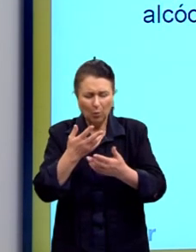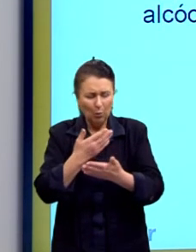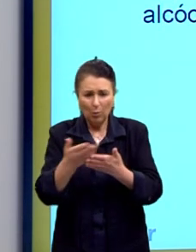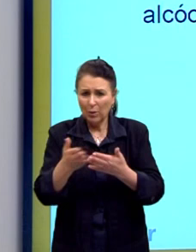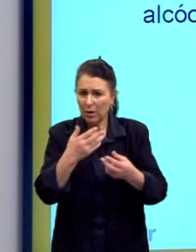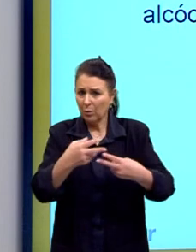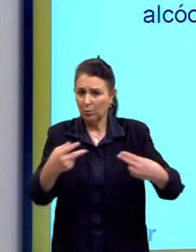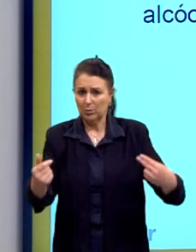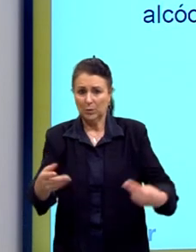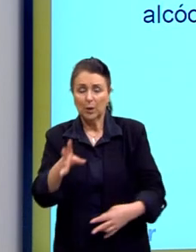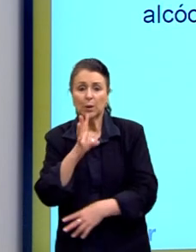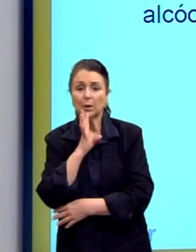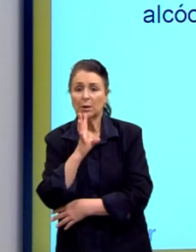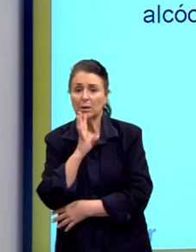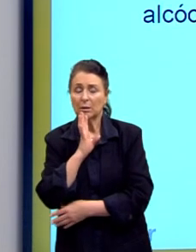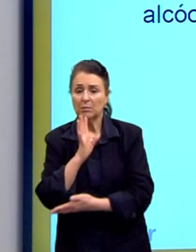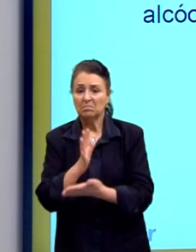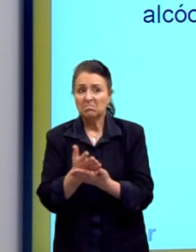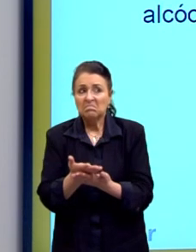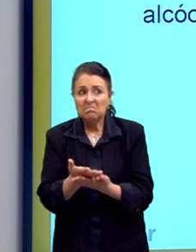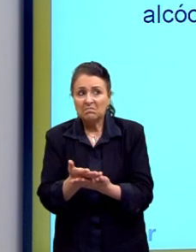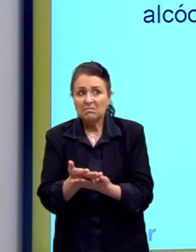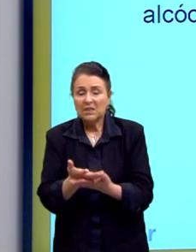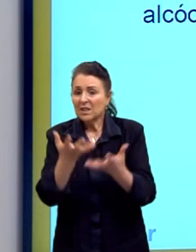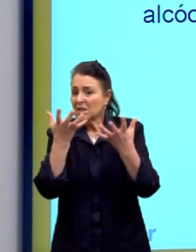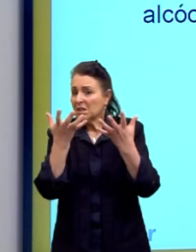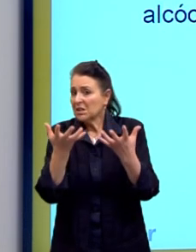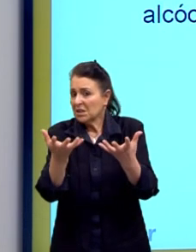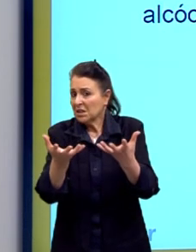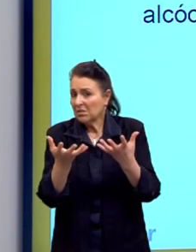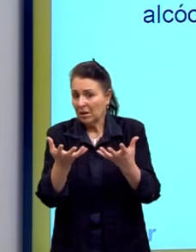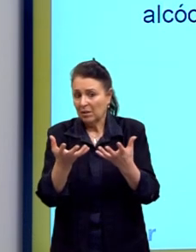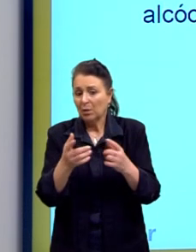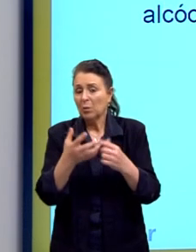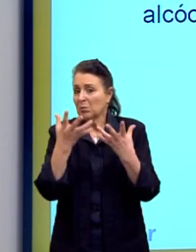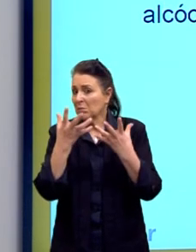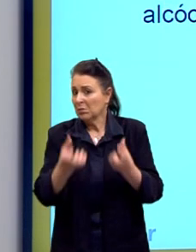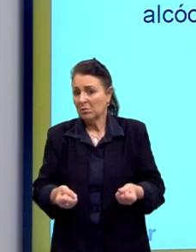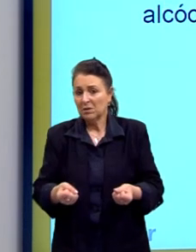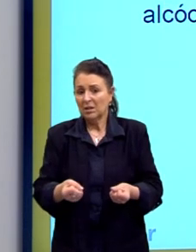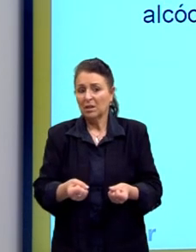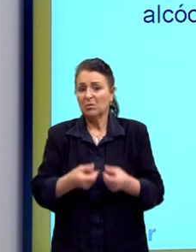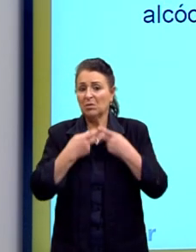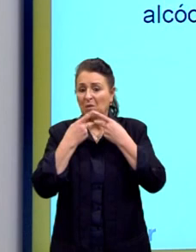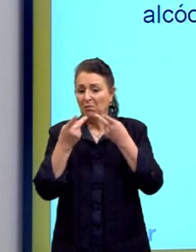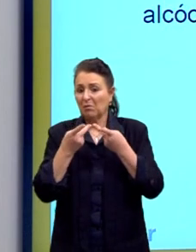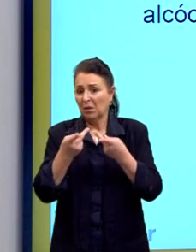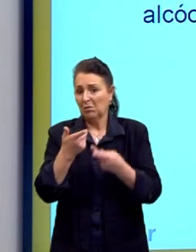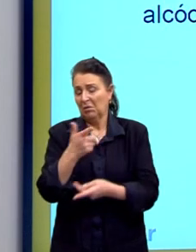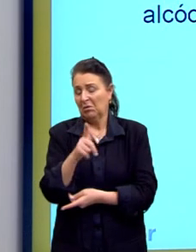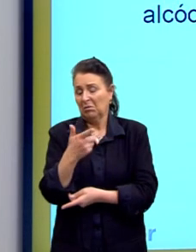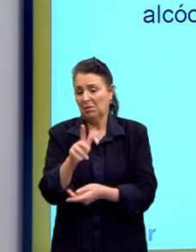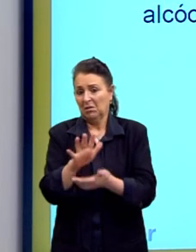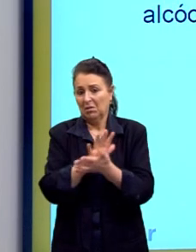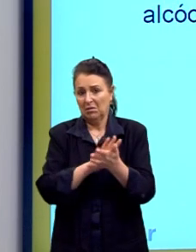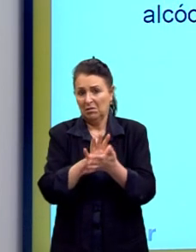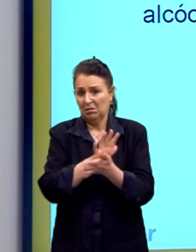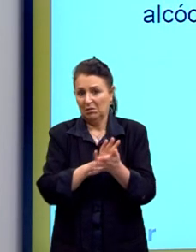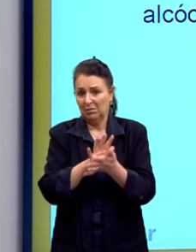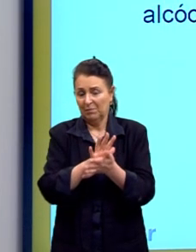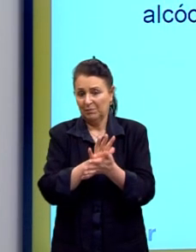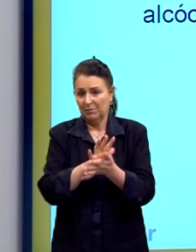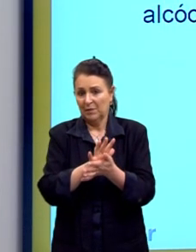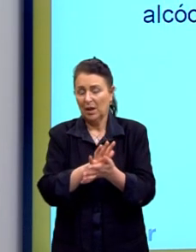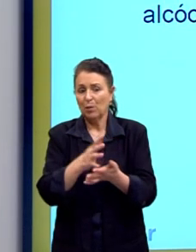eu não conheço e não tenho intenção e nego absolutamente isso. Também é uma forma falaciosa de falar isso.